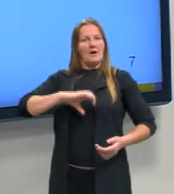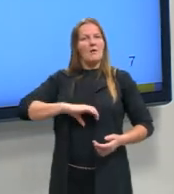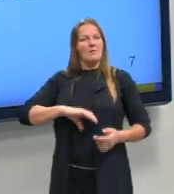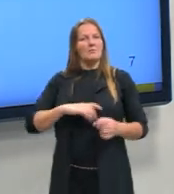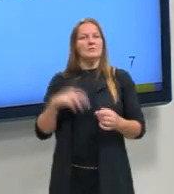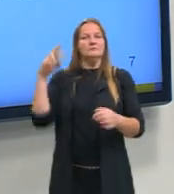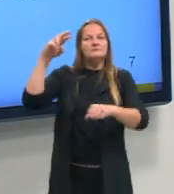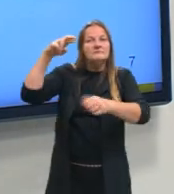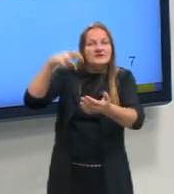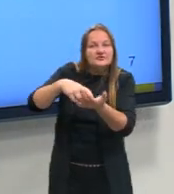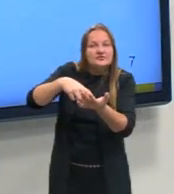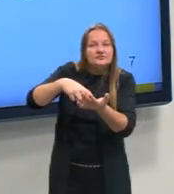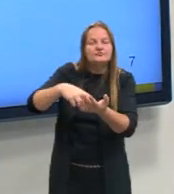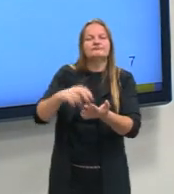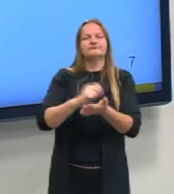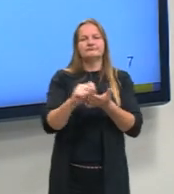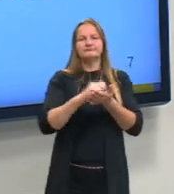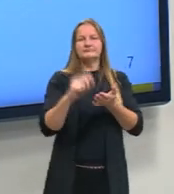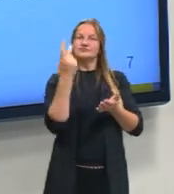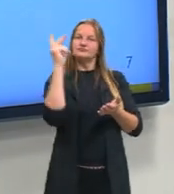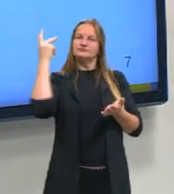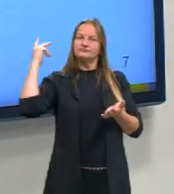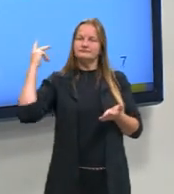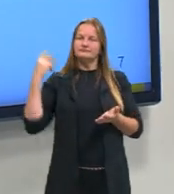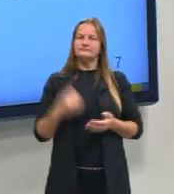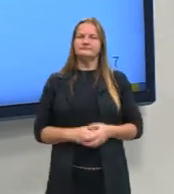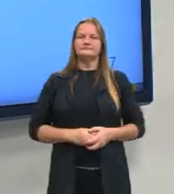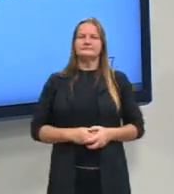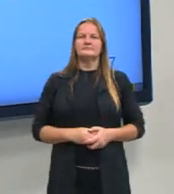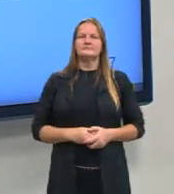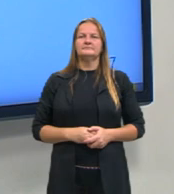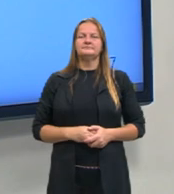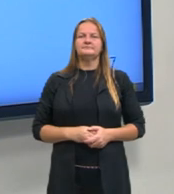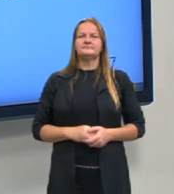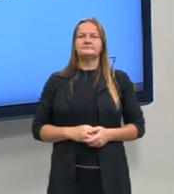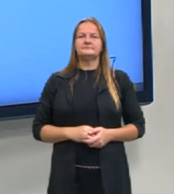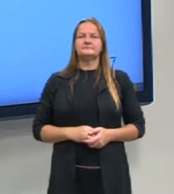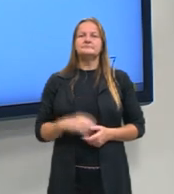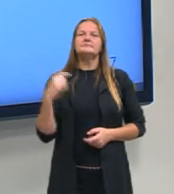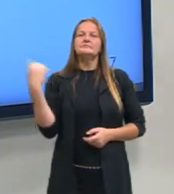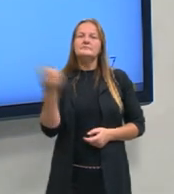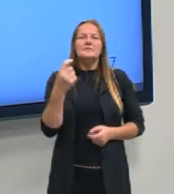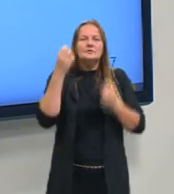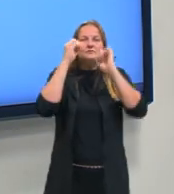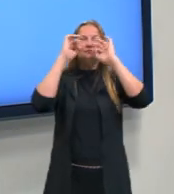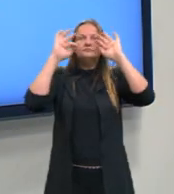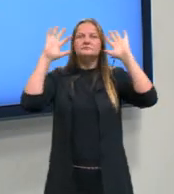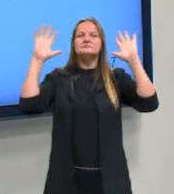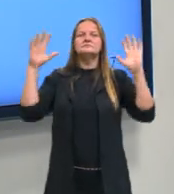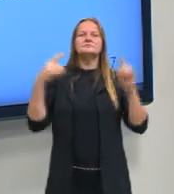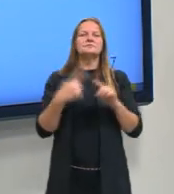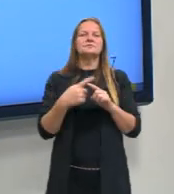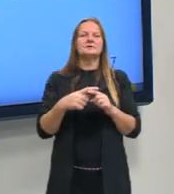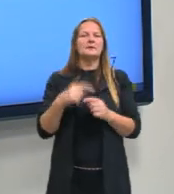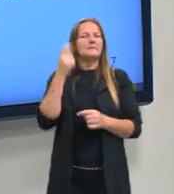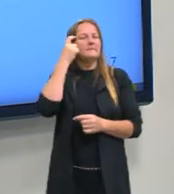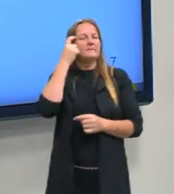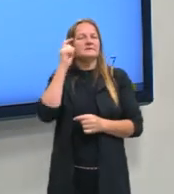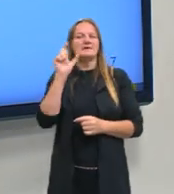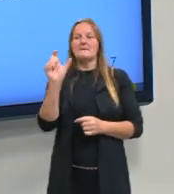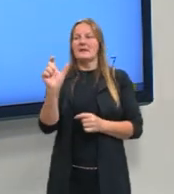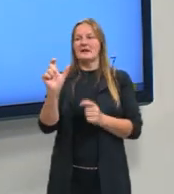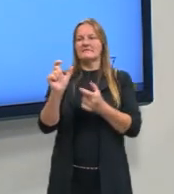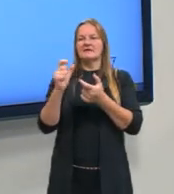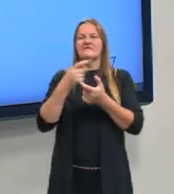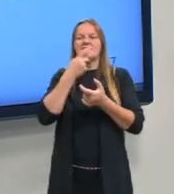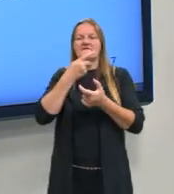E a gente tem, analisando essa história, a questão que a gente entende do prestígio que essas falas